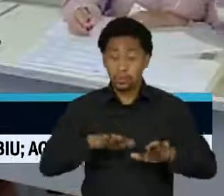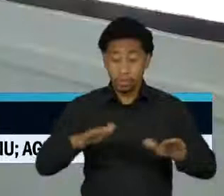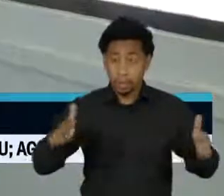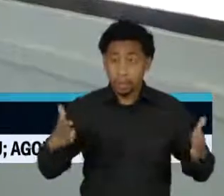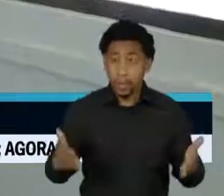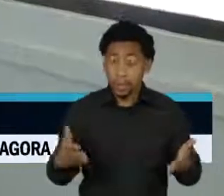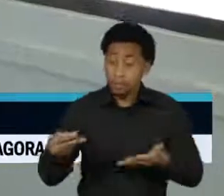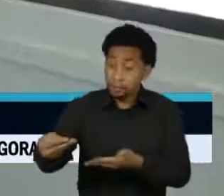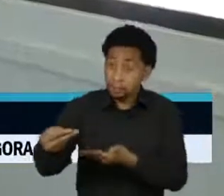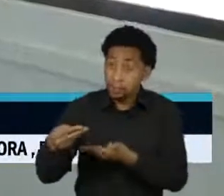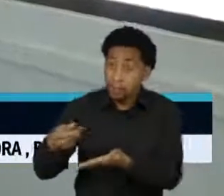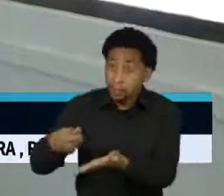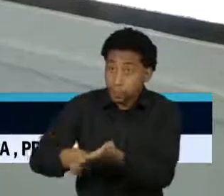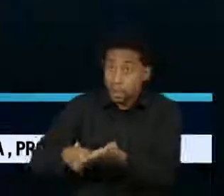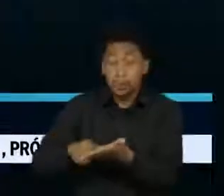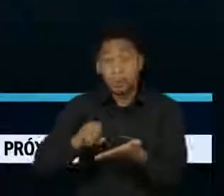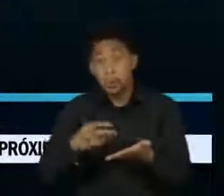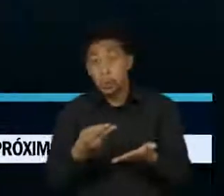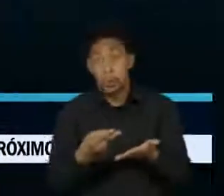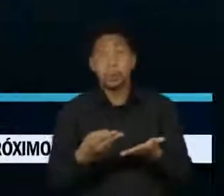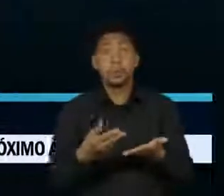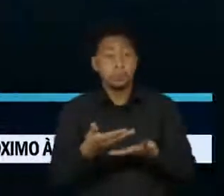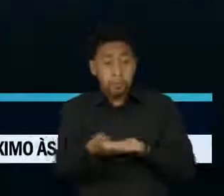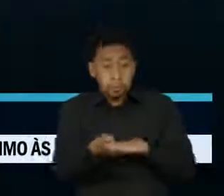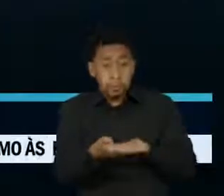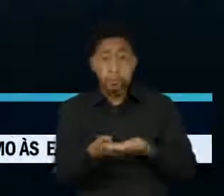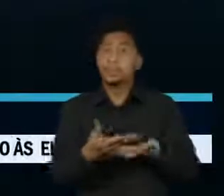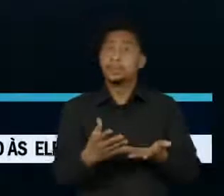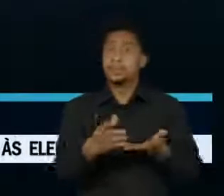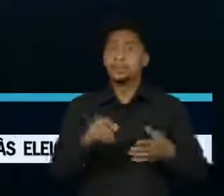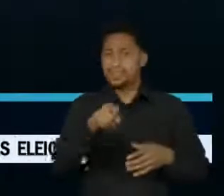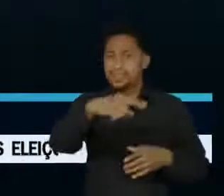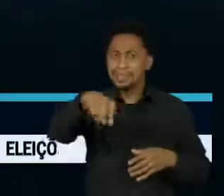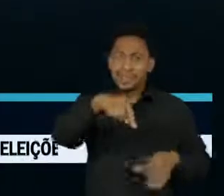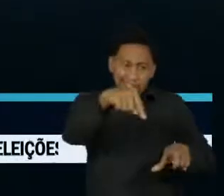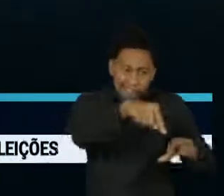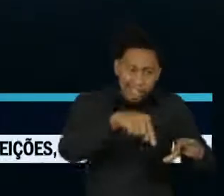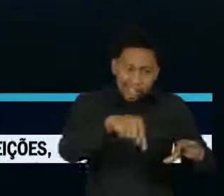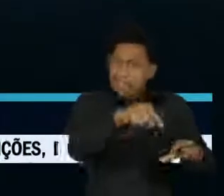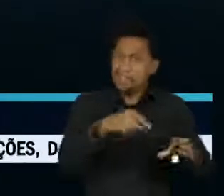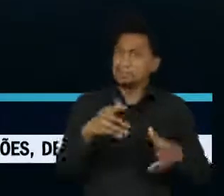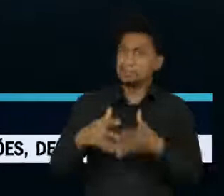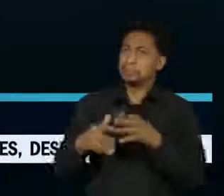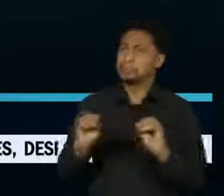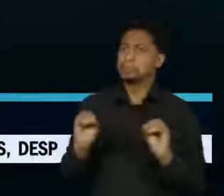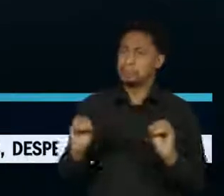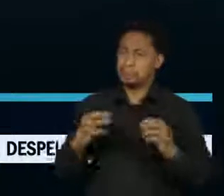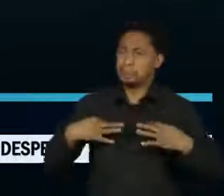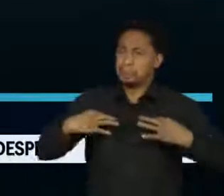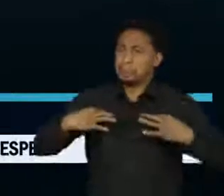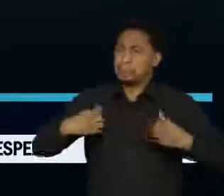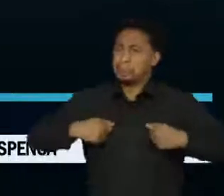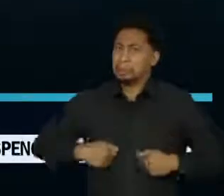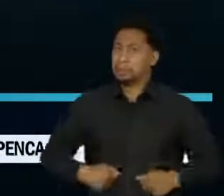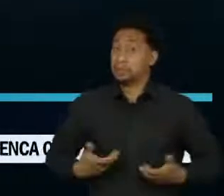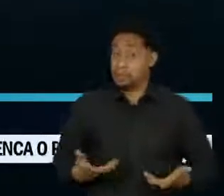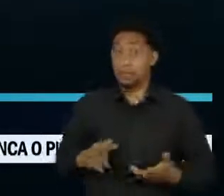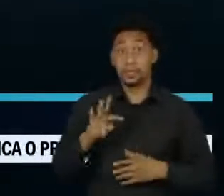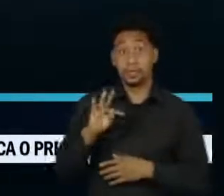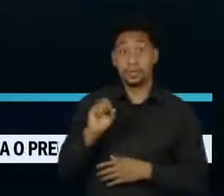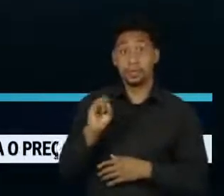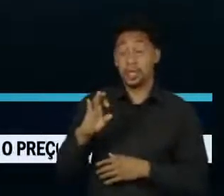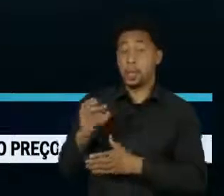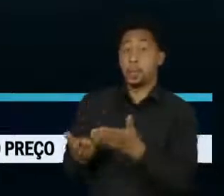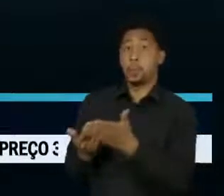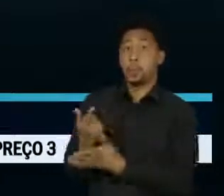interfere no que é digitado na urna. Em julho, um vídeo citando que o Tribunal Superior Eleitoral tinha comprado 32